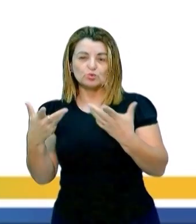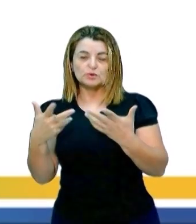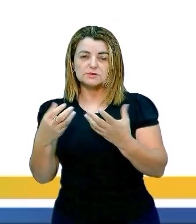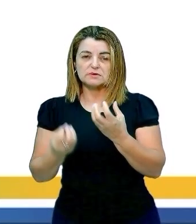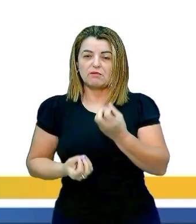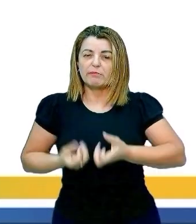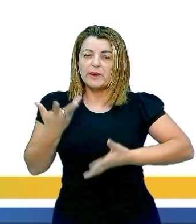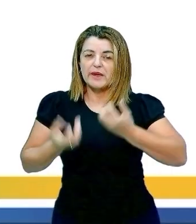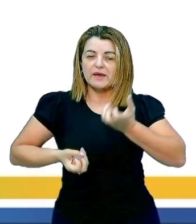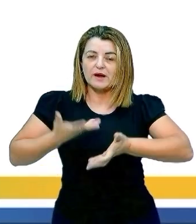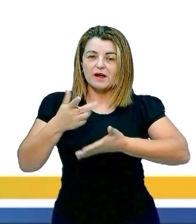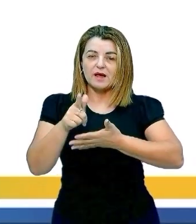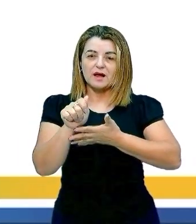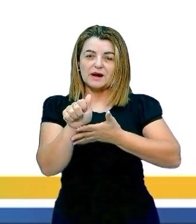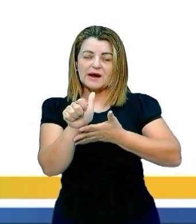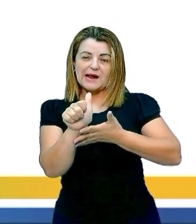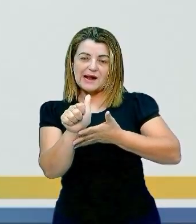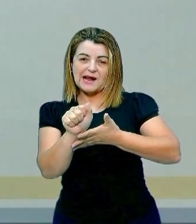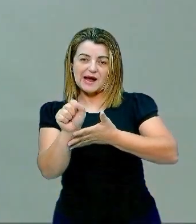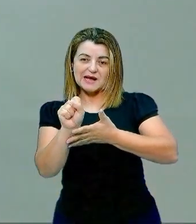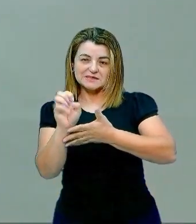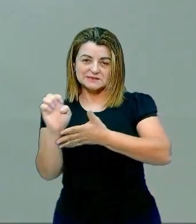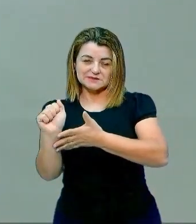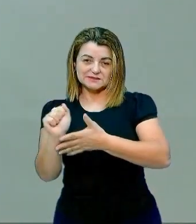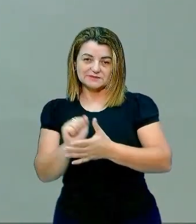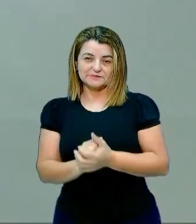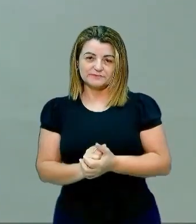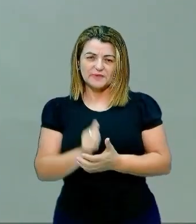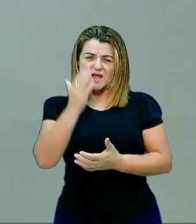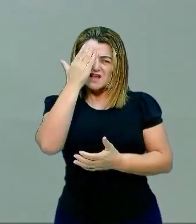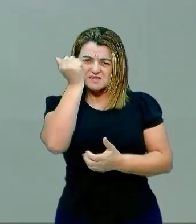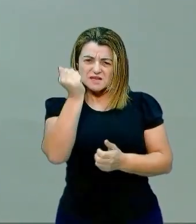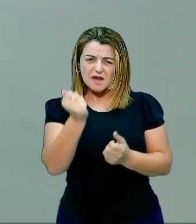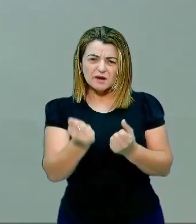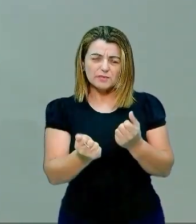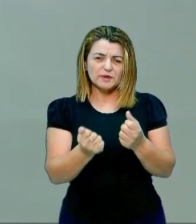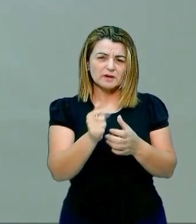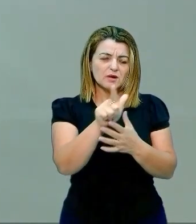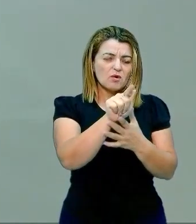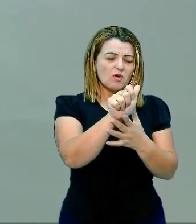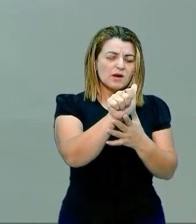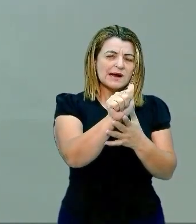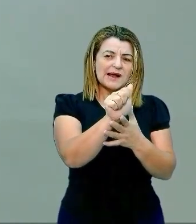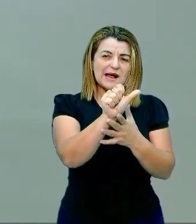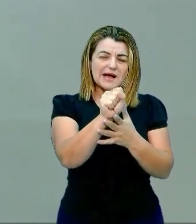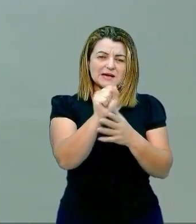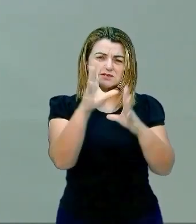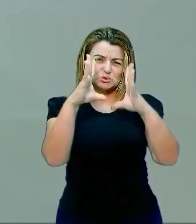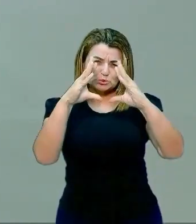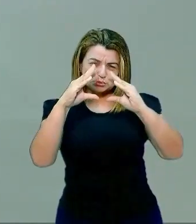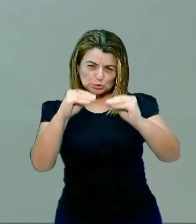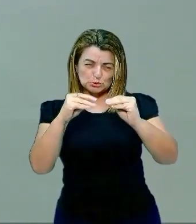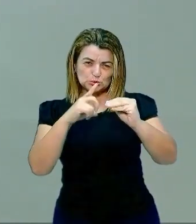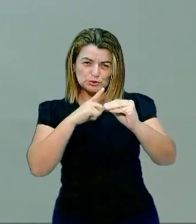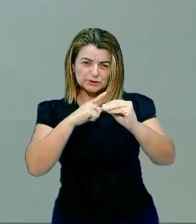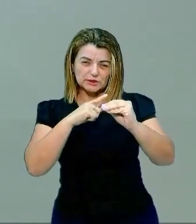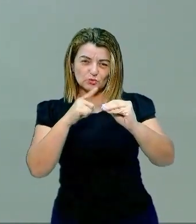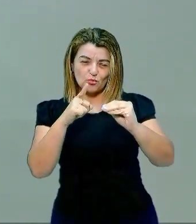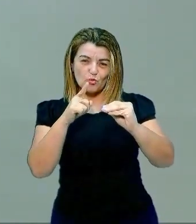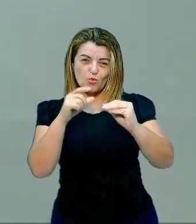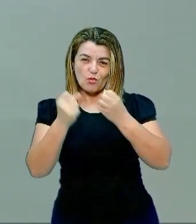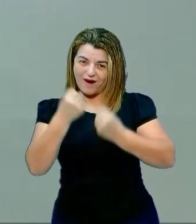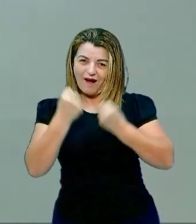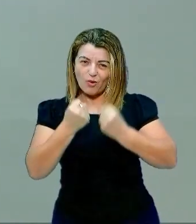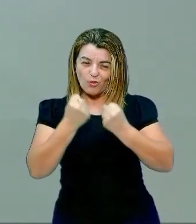Sabe aquele gás escuro que sai das descargas do carro?